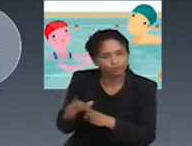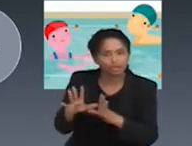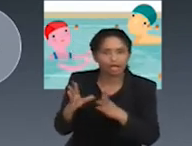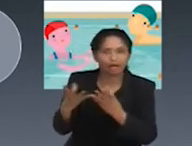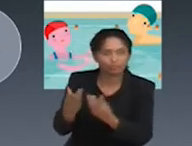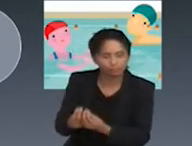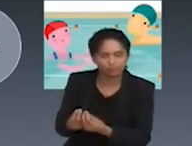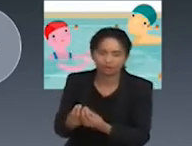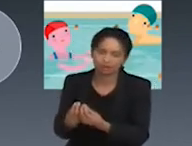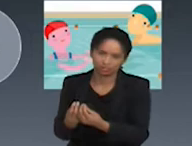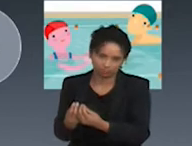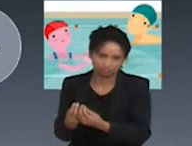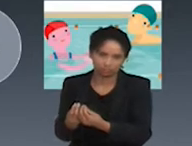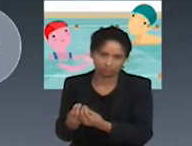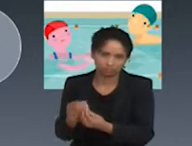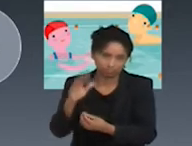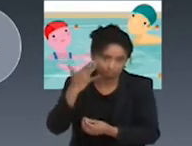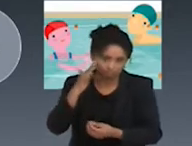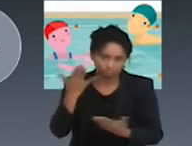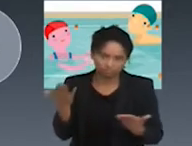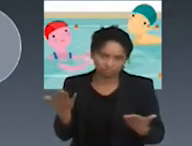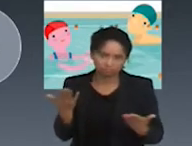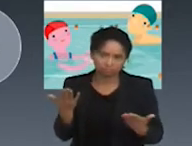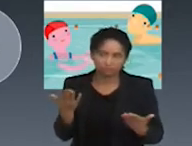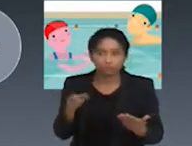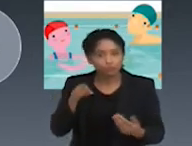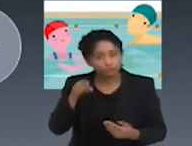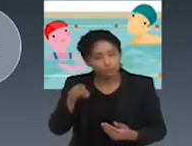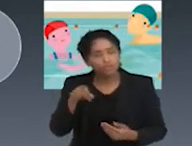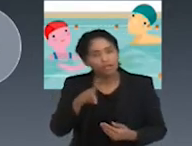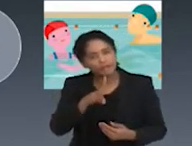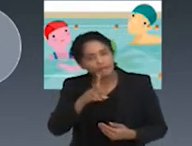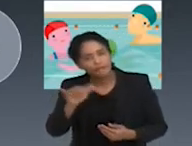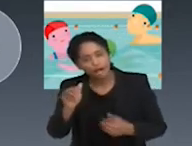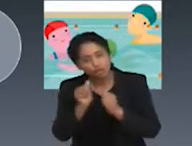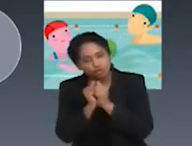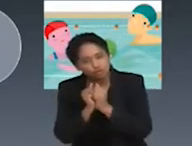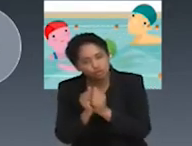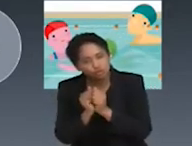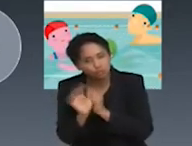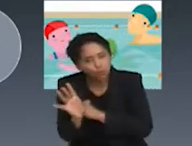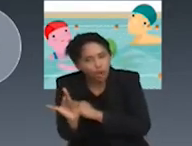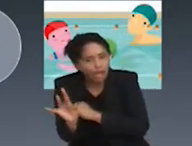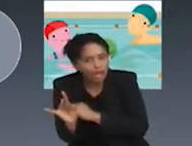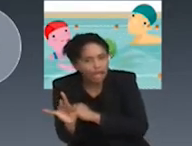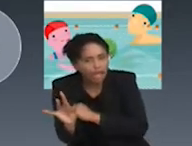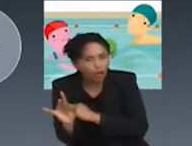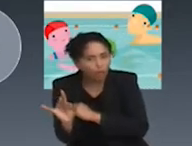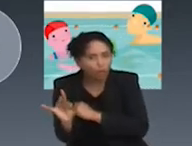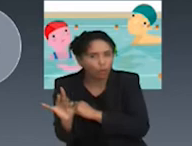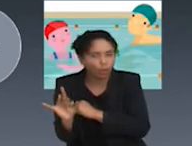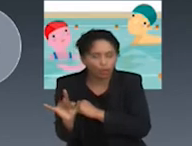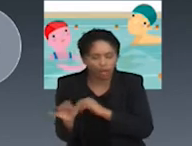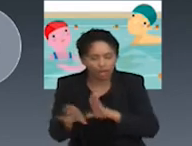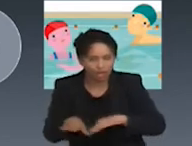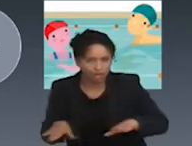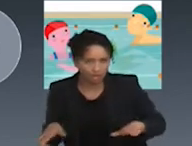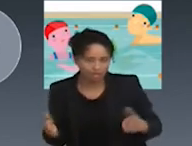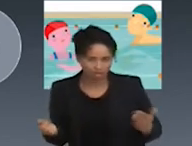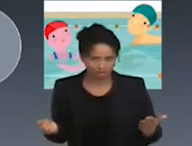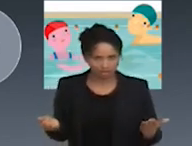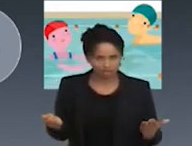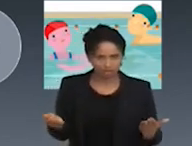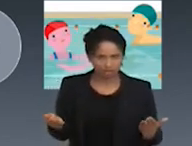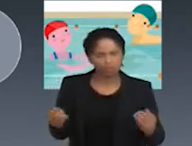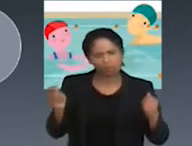Você é mãe do seu filho. Você vai brincar com ele, você vai rolar no chão com ele, mas, eventualmente, você pode ter algumas técnicas que também